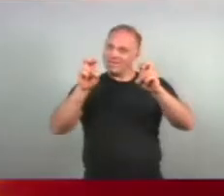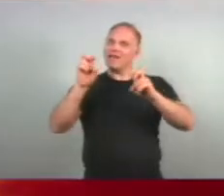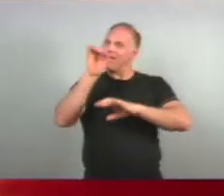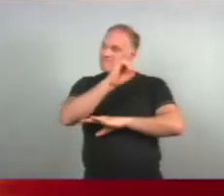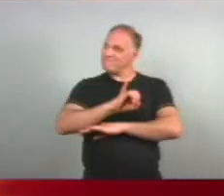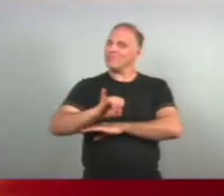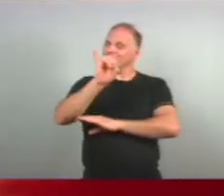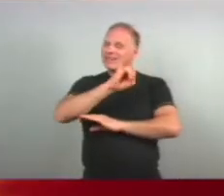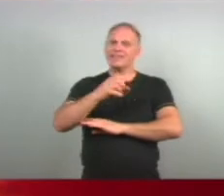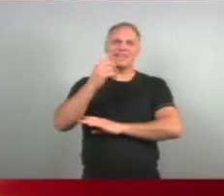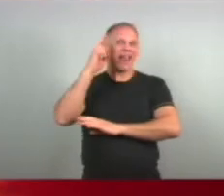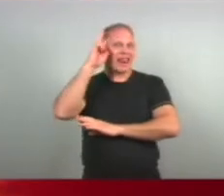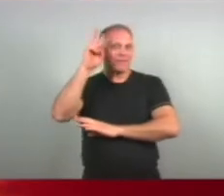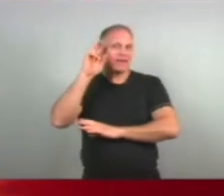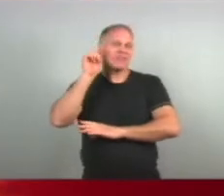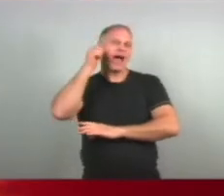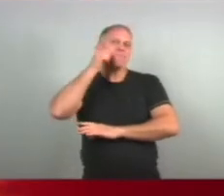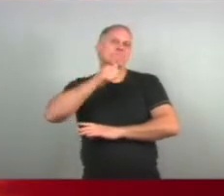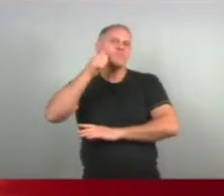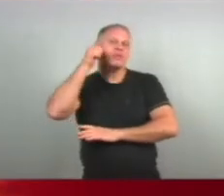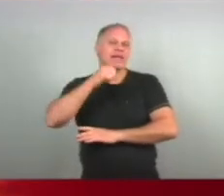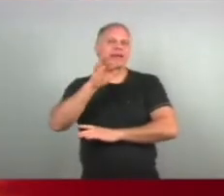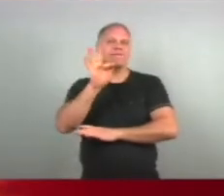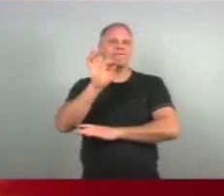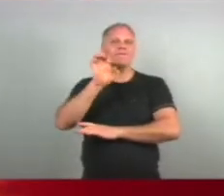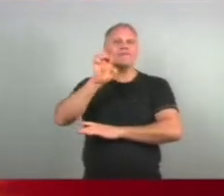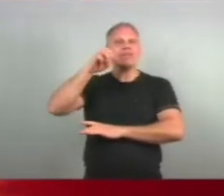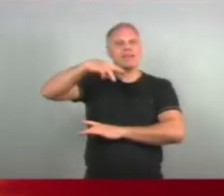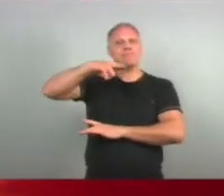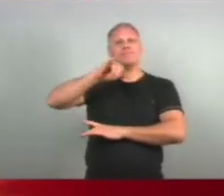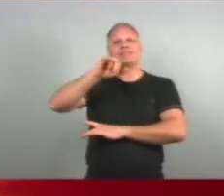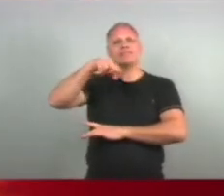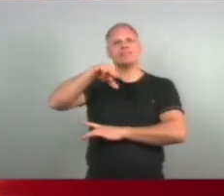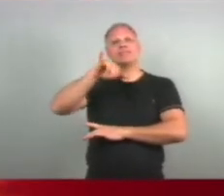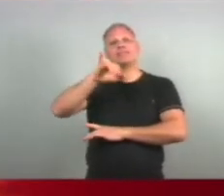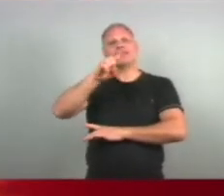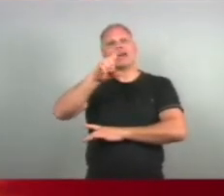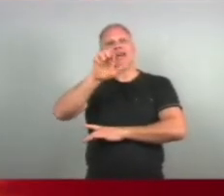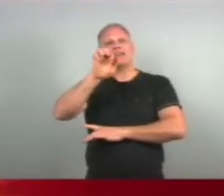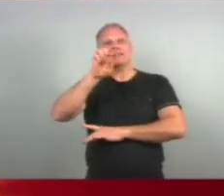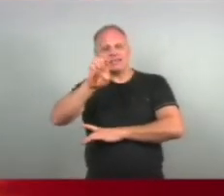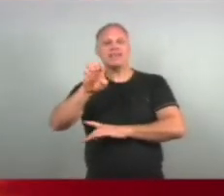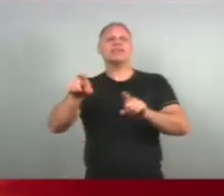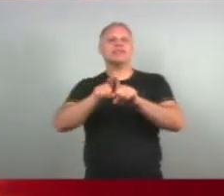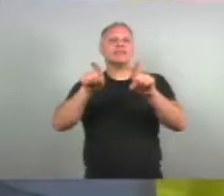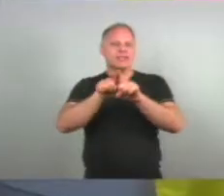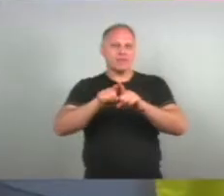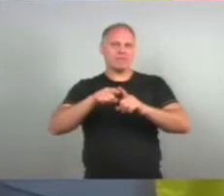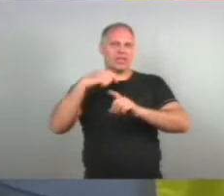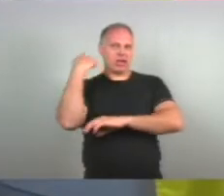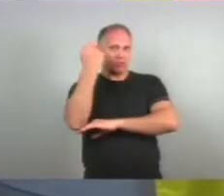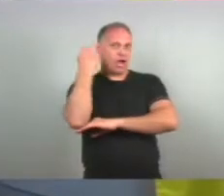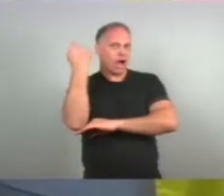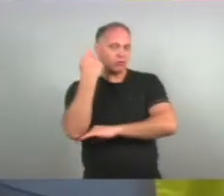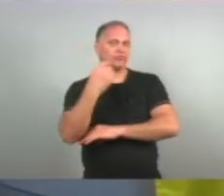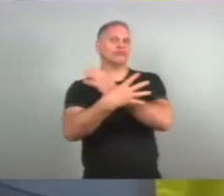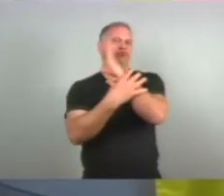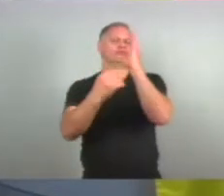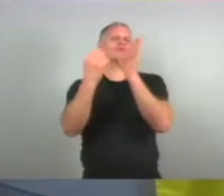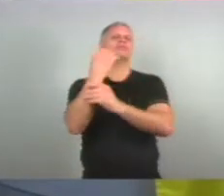questão da feminilidade A questão da cultura gaúcha E algumas questões relacionadas ao